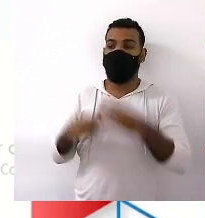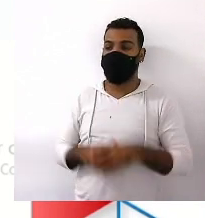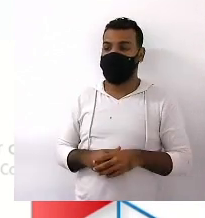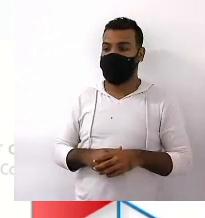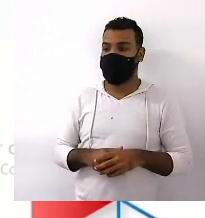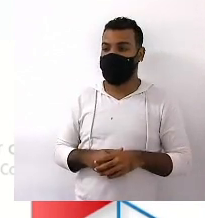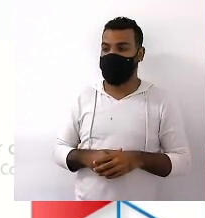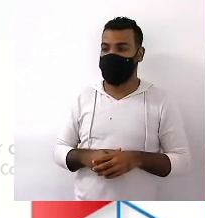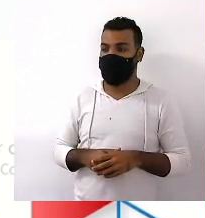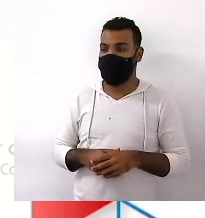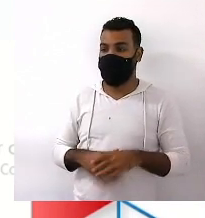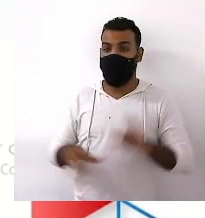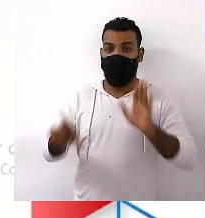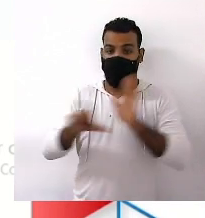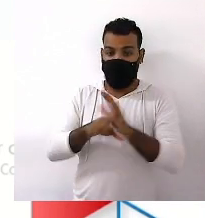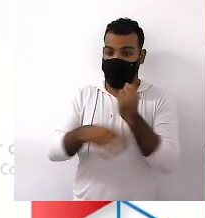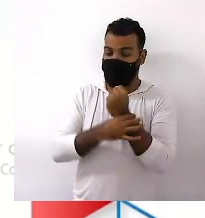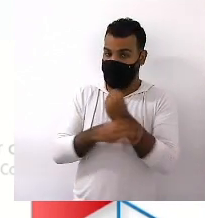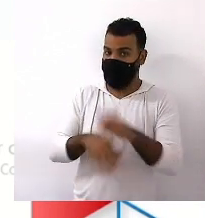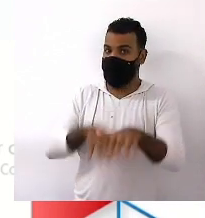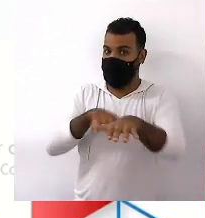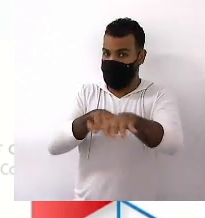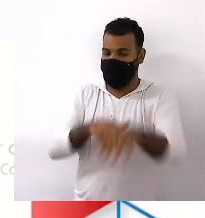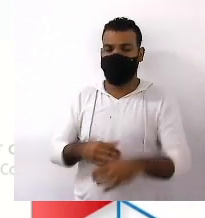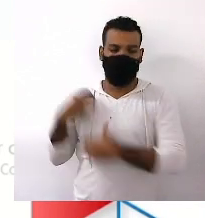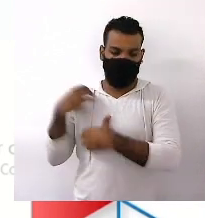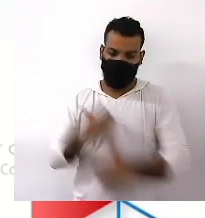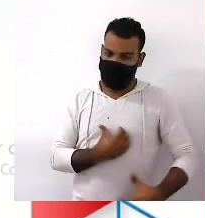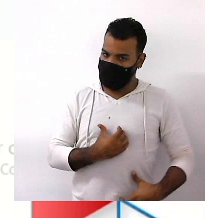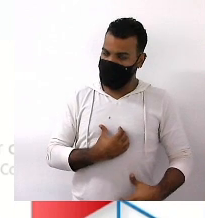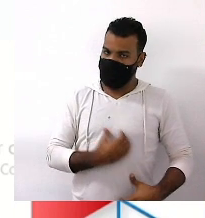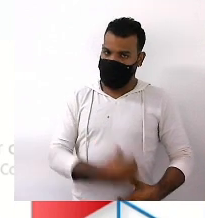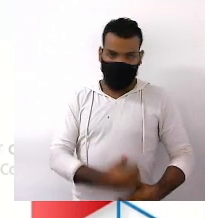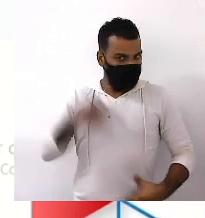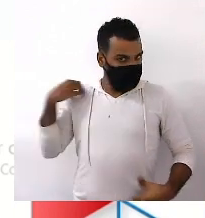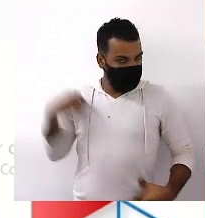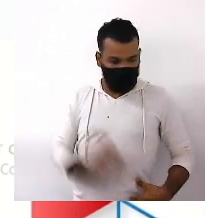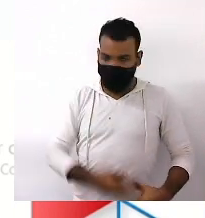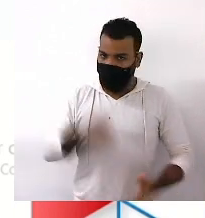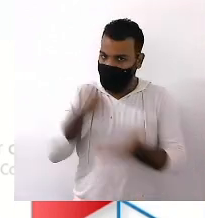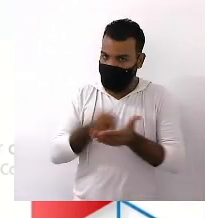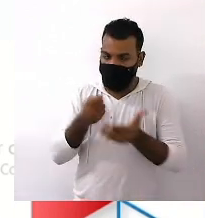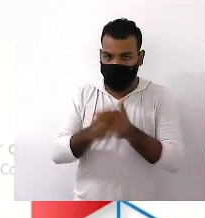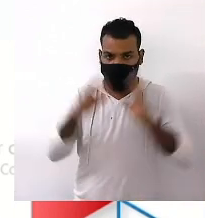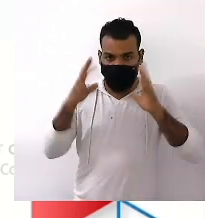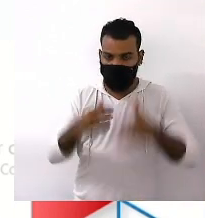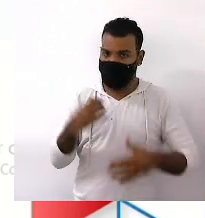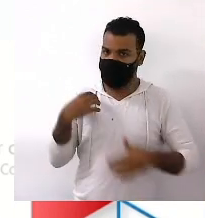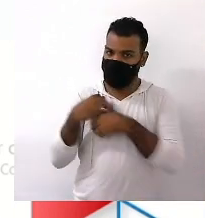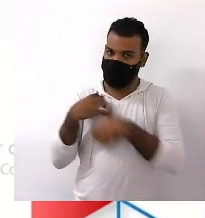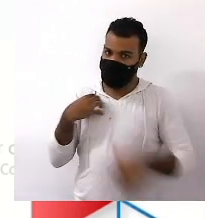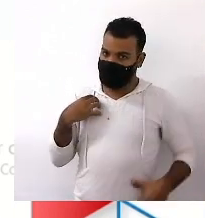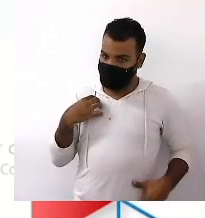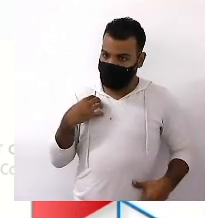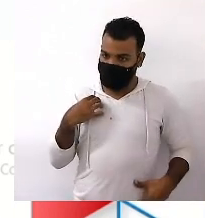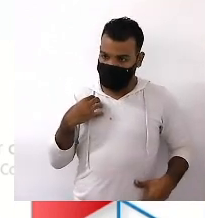segurança no trânsito Primeiro Cinto de segurança É obrigatório Para todos os passageiros Essa normativa O que é ela diz